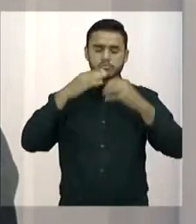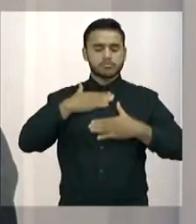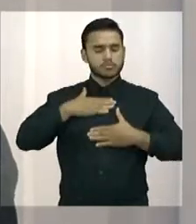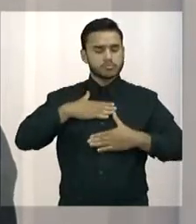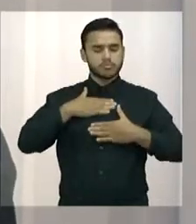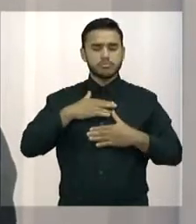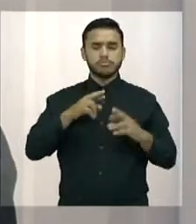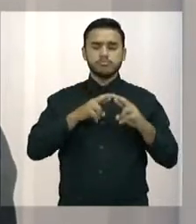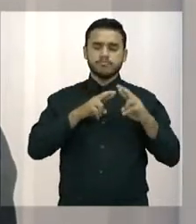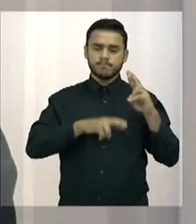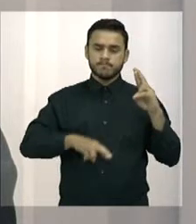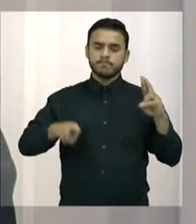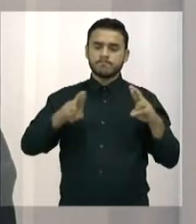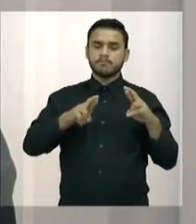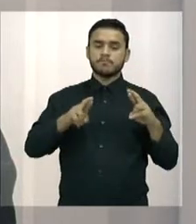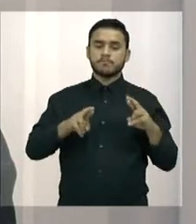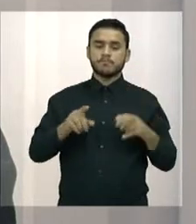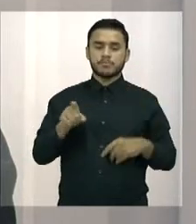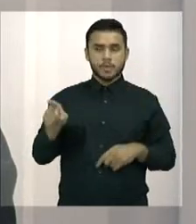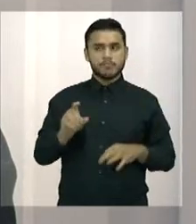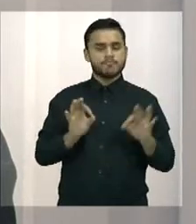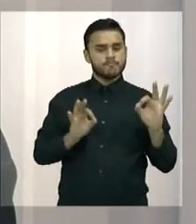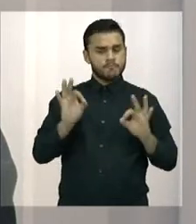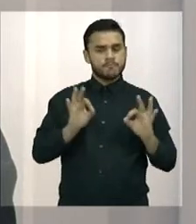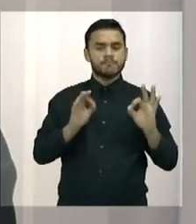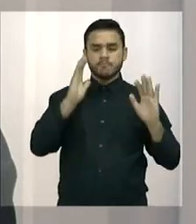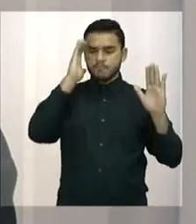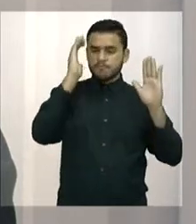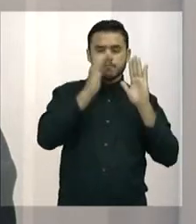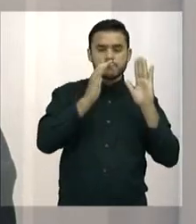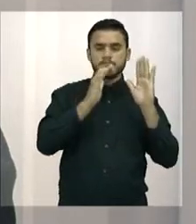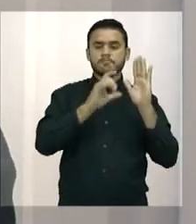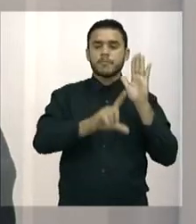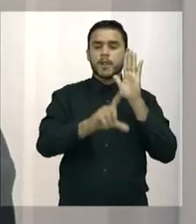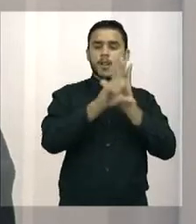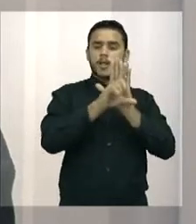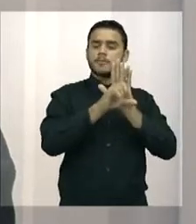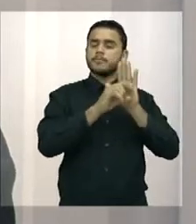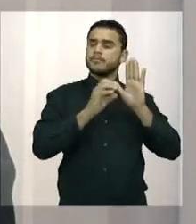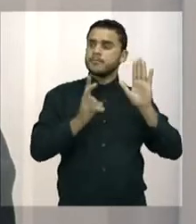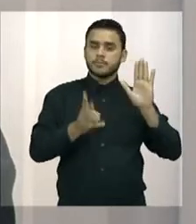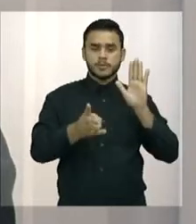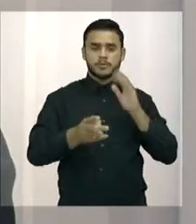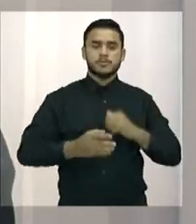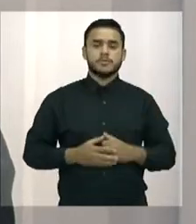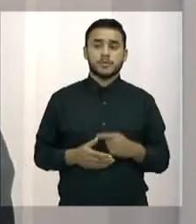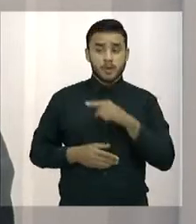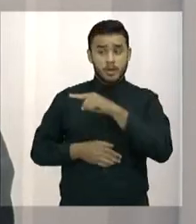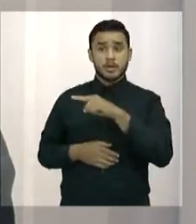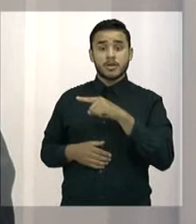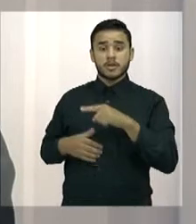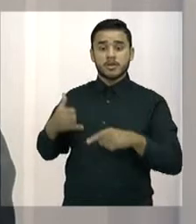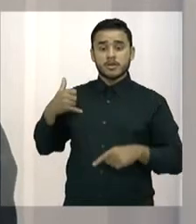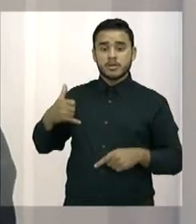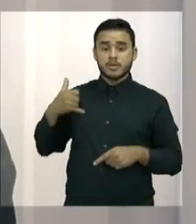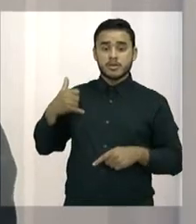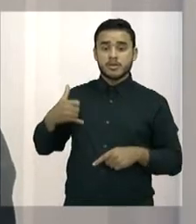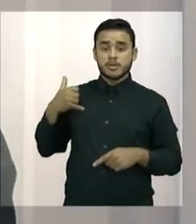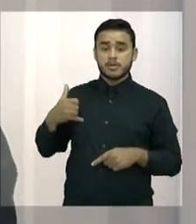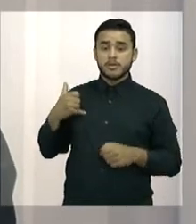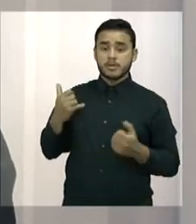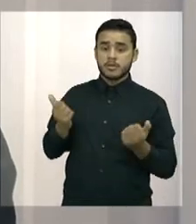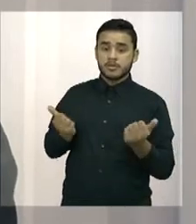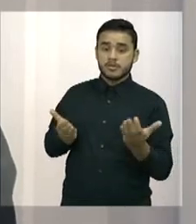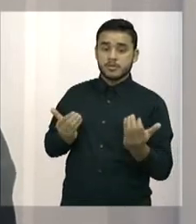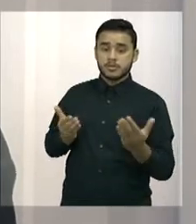muito religioso, mas muito caprichoso. O Walter tem sido isso, a vida dele é mais novo do que eu e, por sinal, eu ajudei a criar o